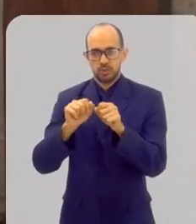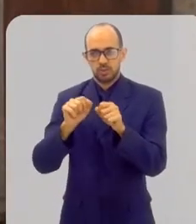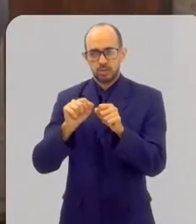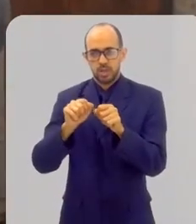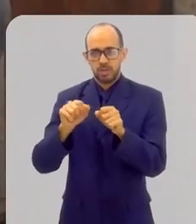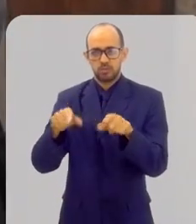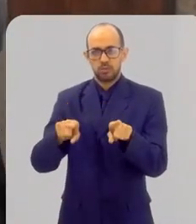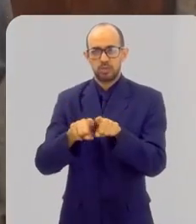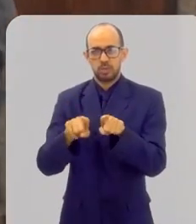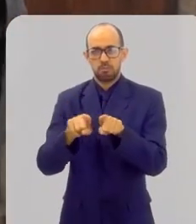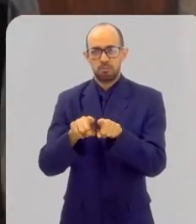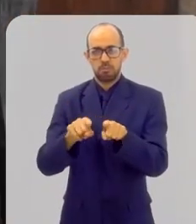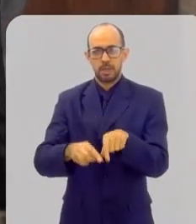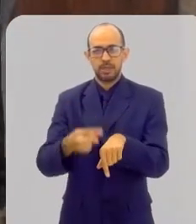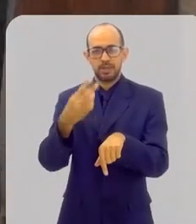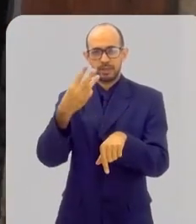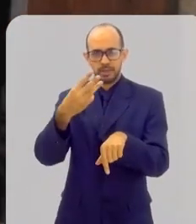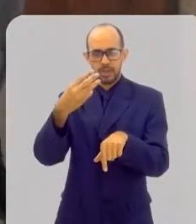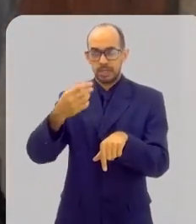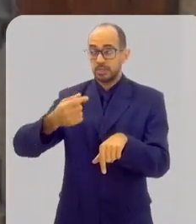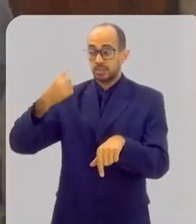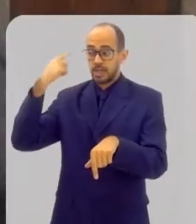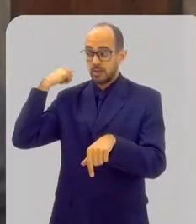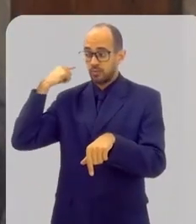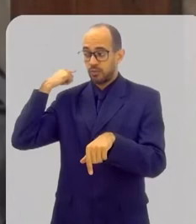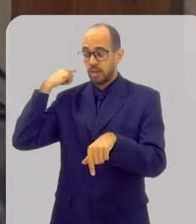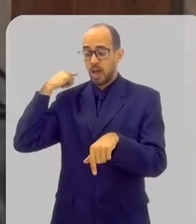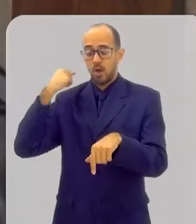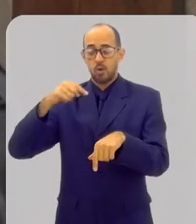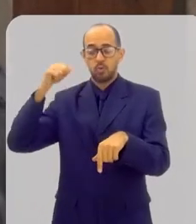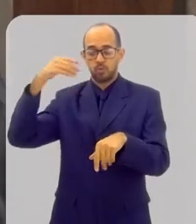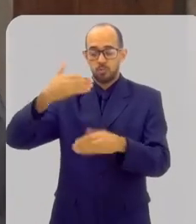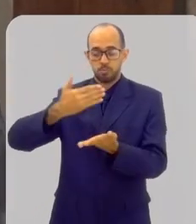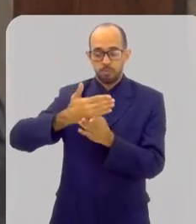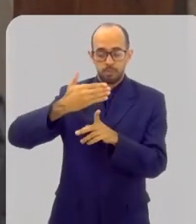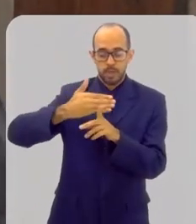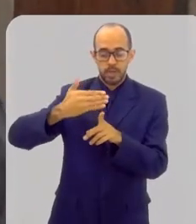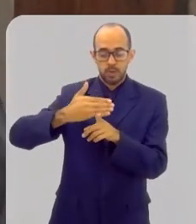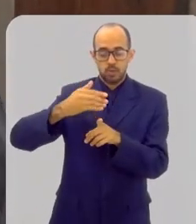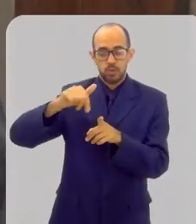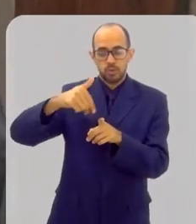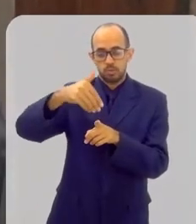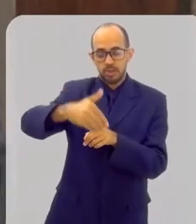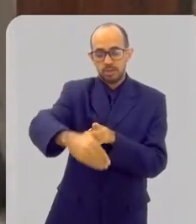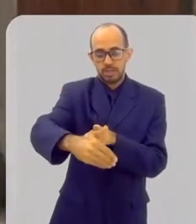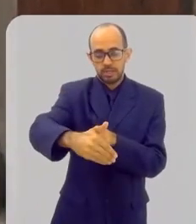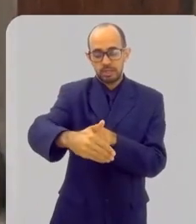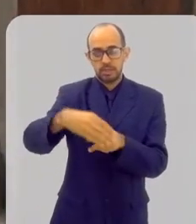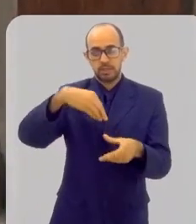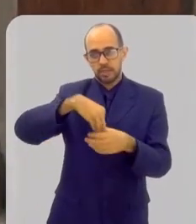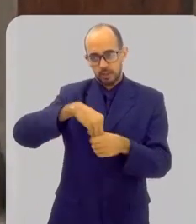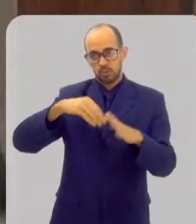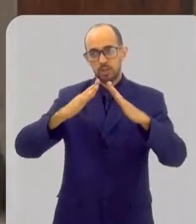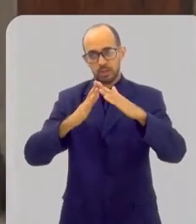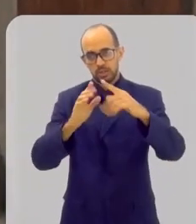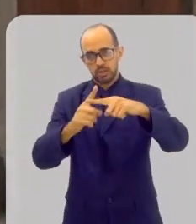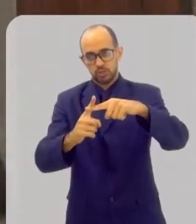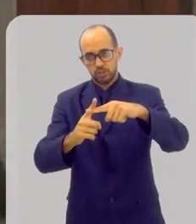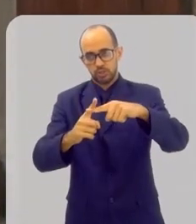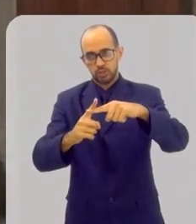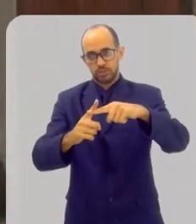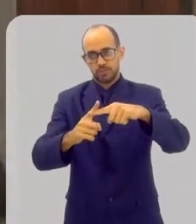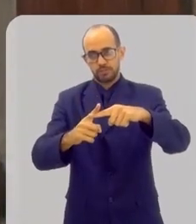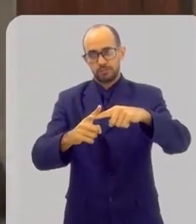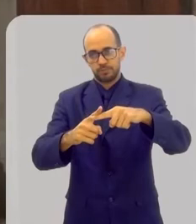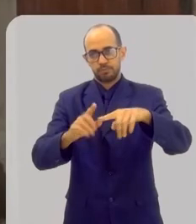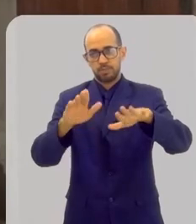nós fazemos três prostrações breves, uma no início da igreja, outra no meio, outra aqui, antes de entrar no altar. E na hora da ordenação propriamente dita,